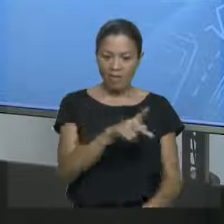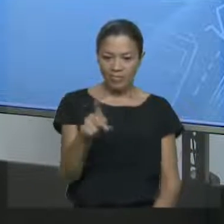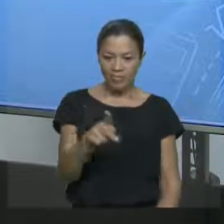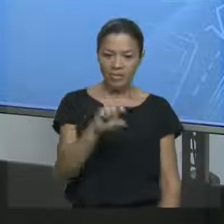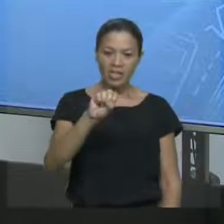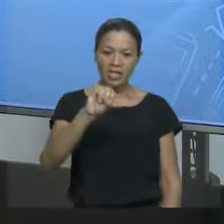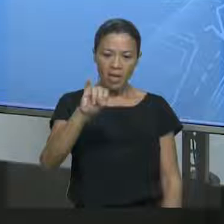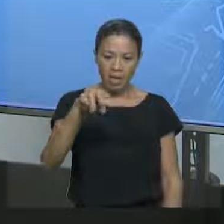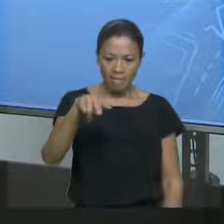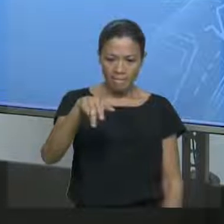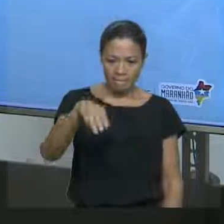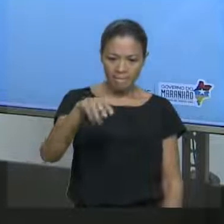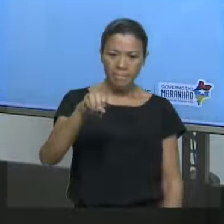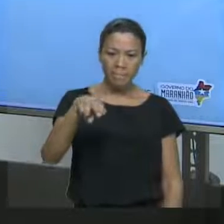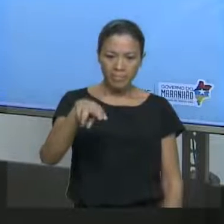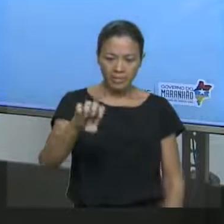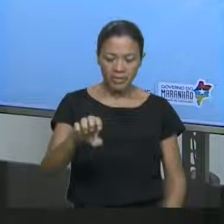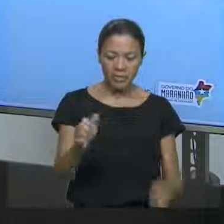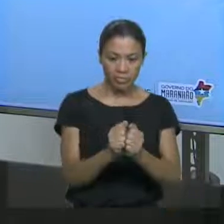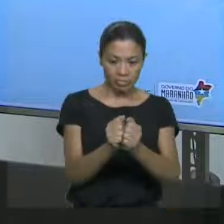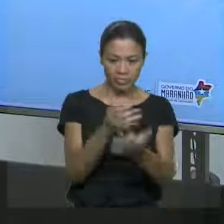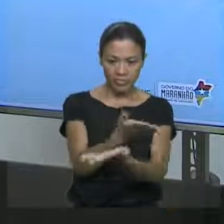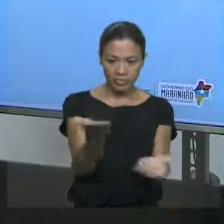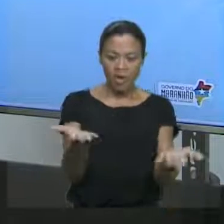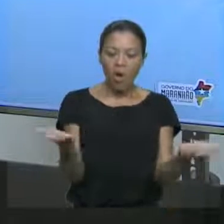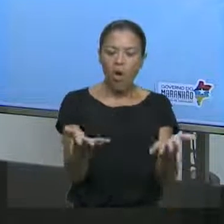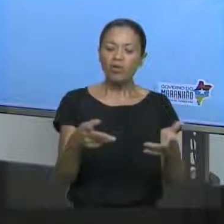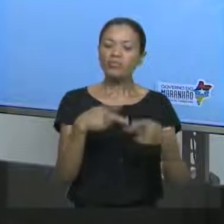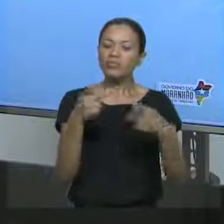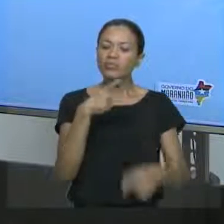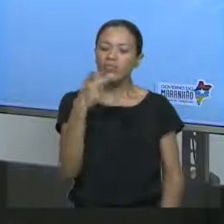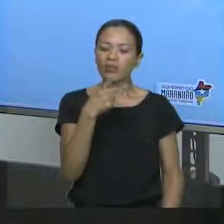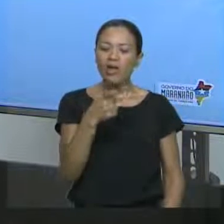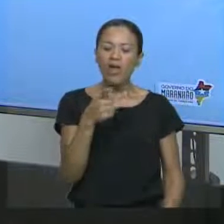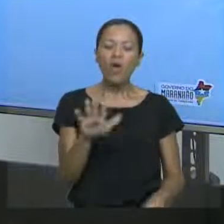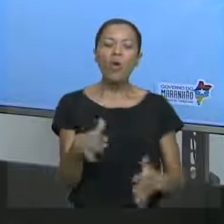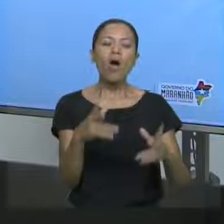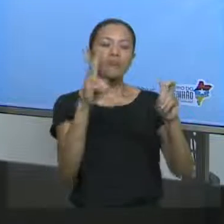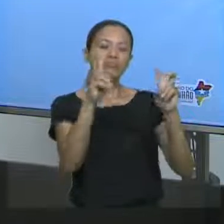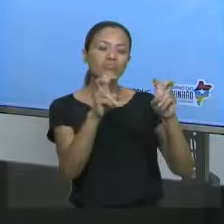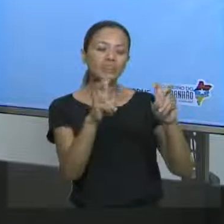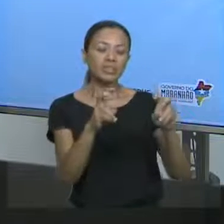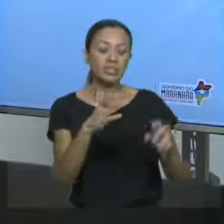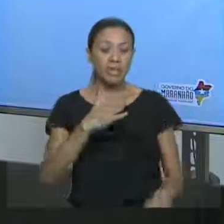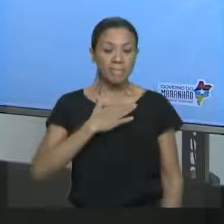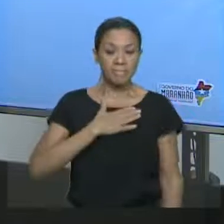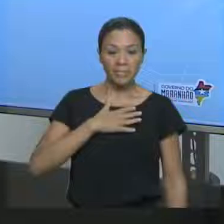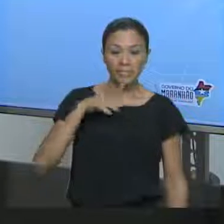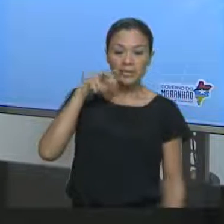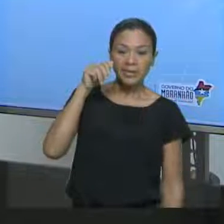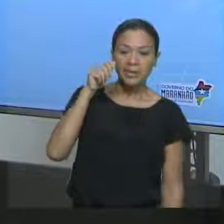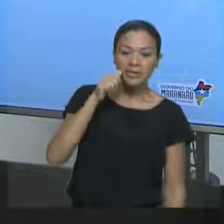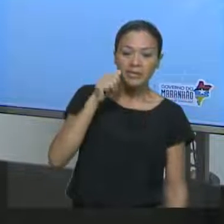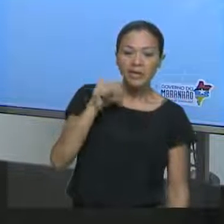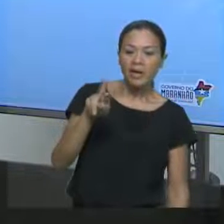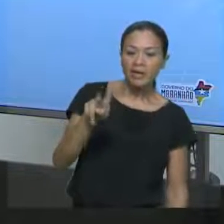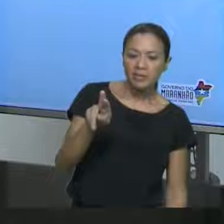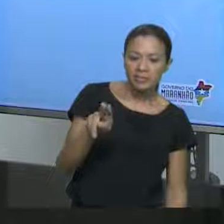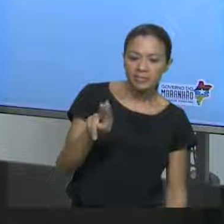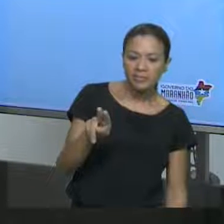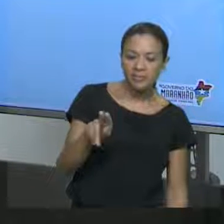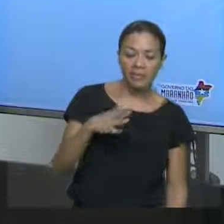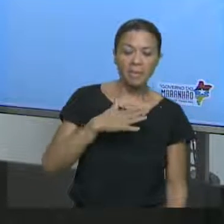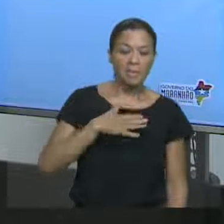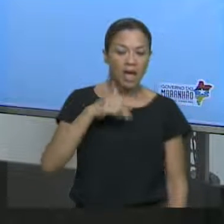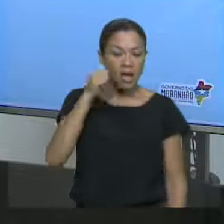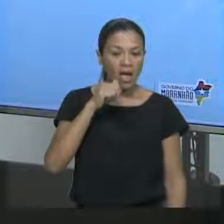outra vez com vocês. Hoje nós vamos falar qual seria o nosso título. My sister always on the phone. Let's repeat.